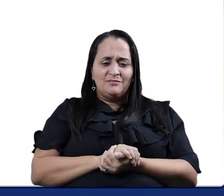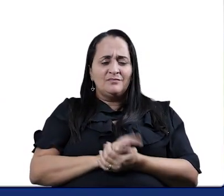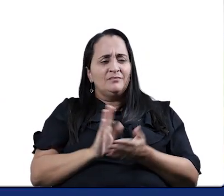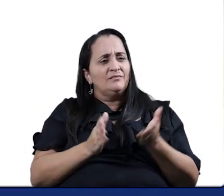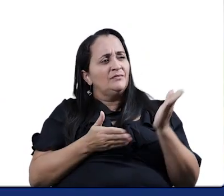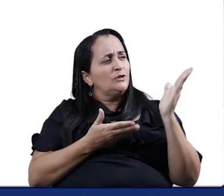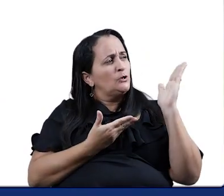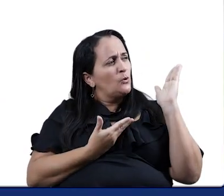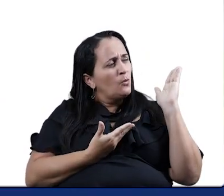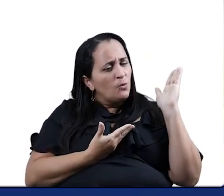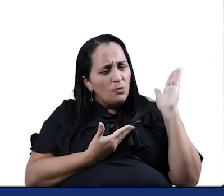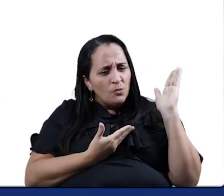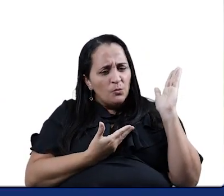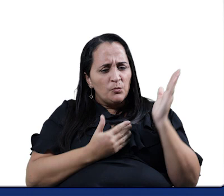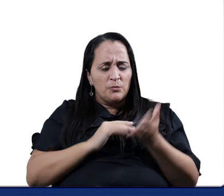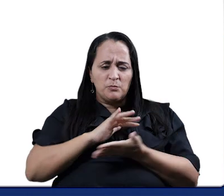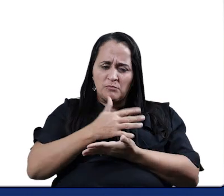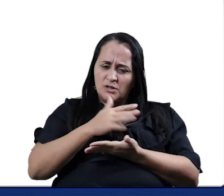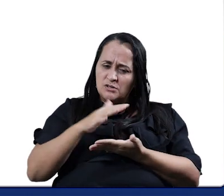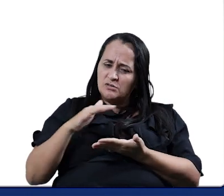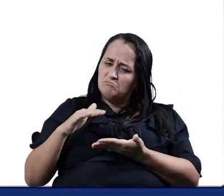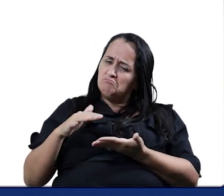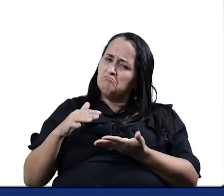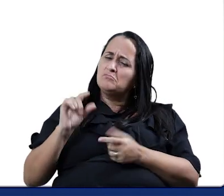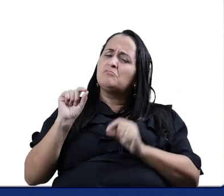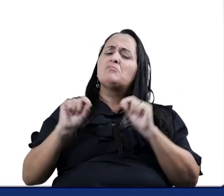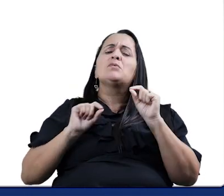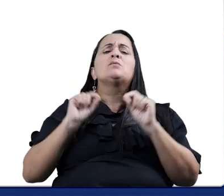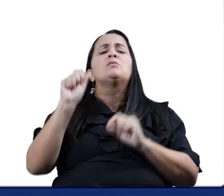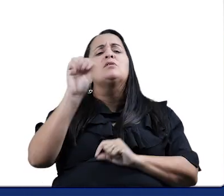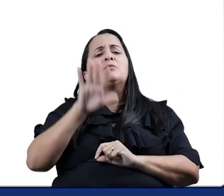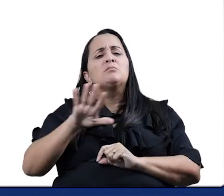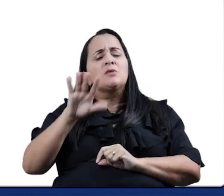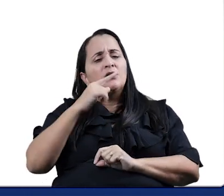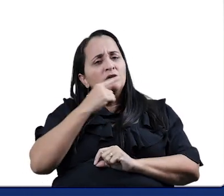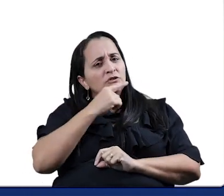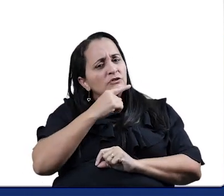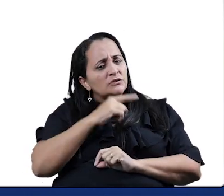Olha, gente, que imagem é esta?